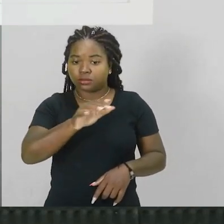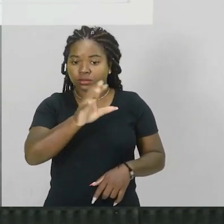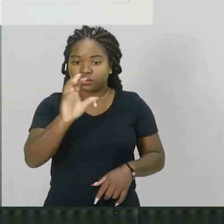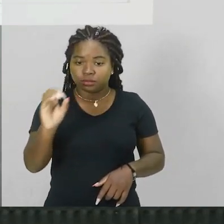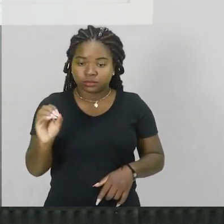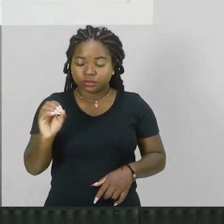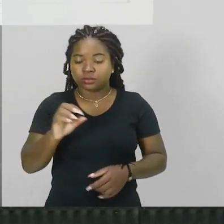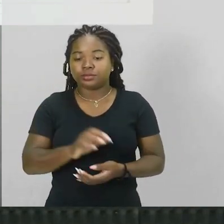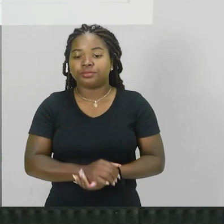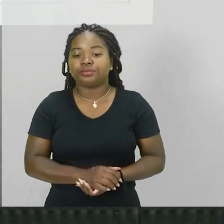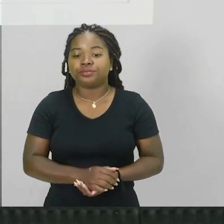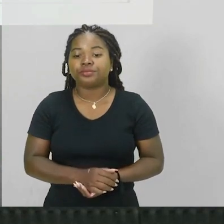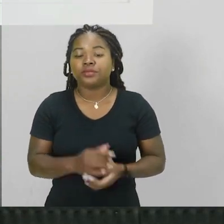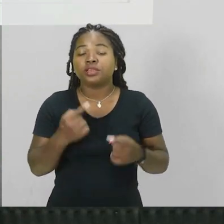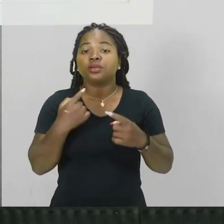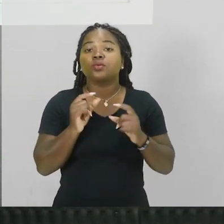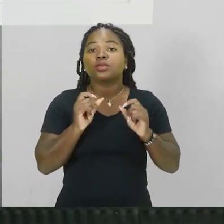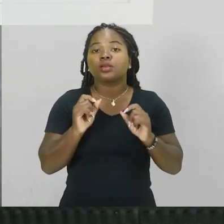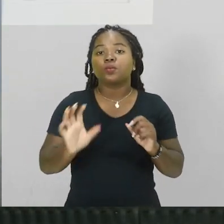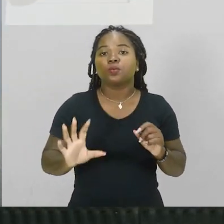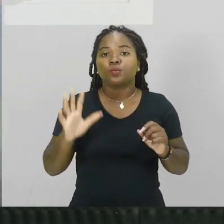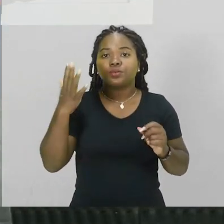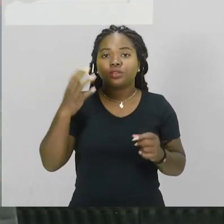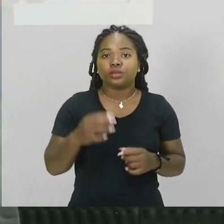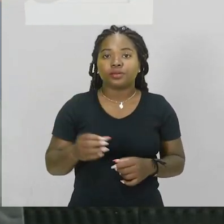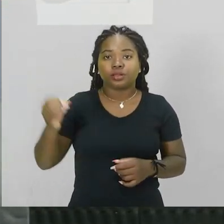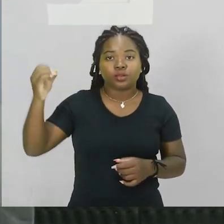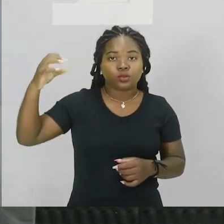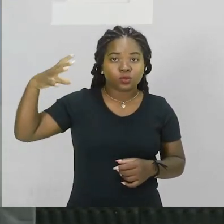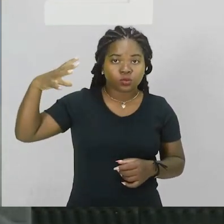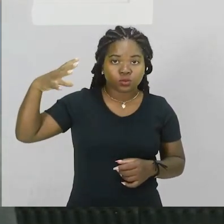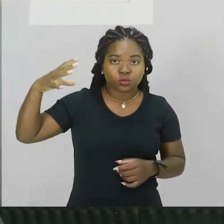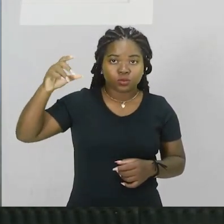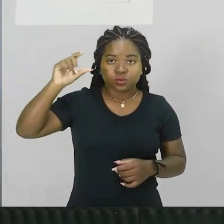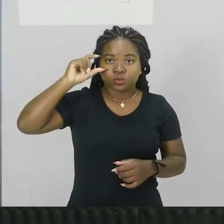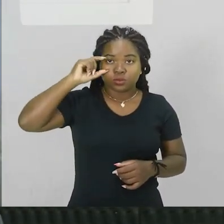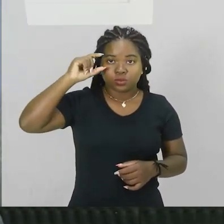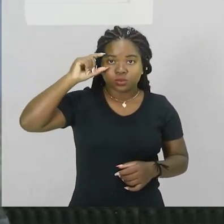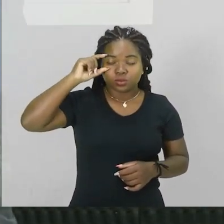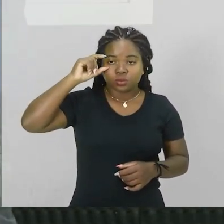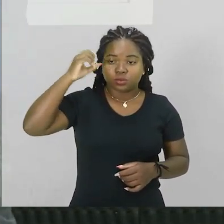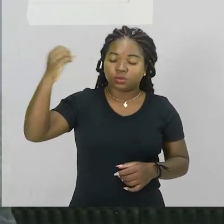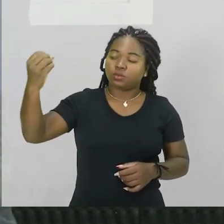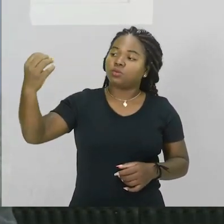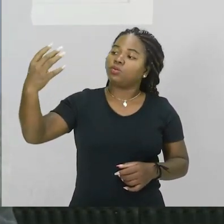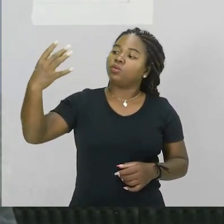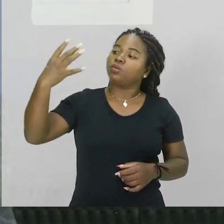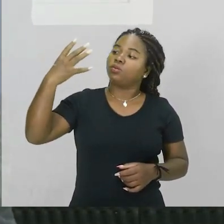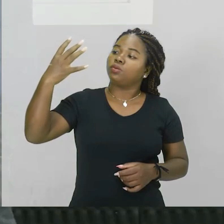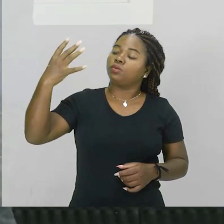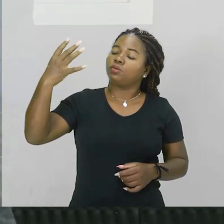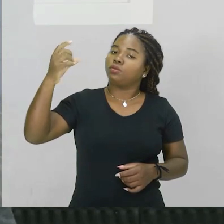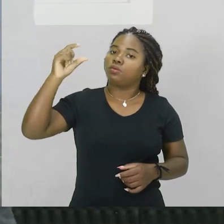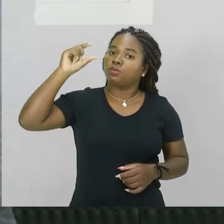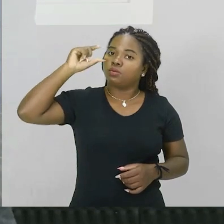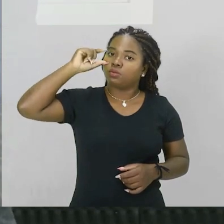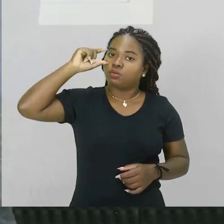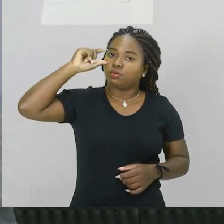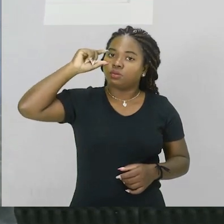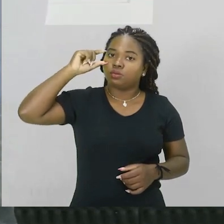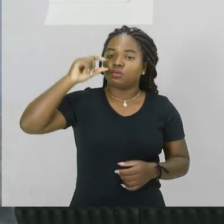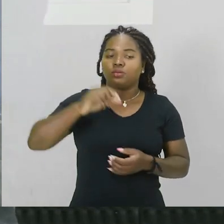ok? porque o que acontece a luz ela passa pela lente então vamos botar aqui uma lente por exemplo